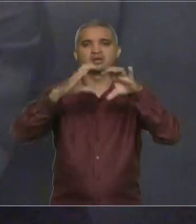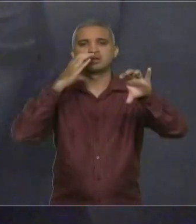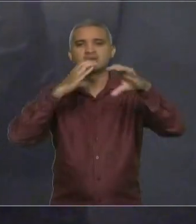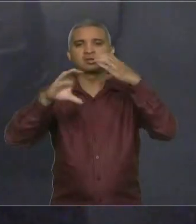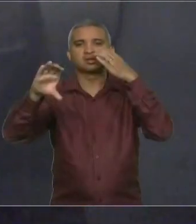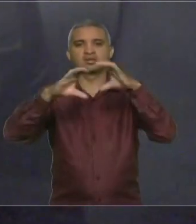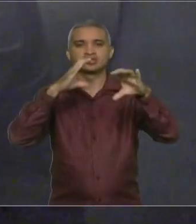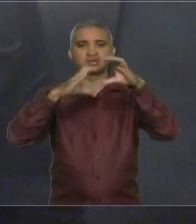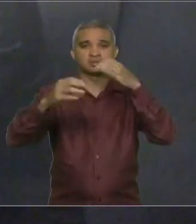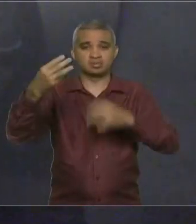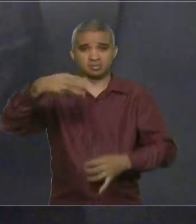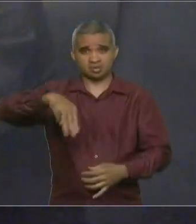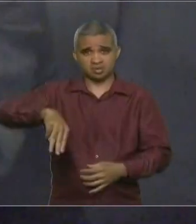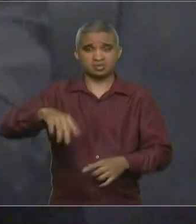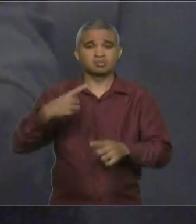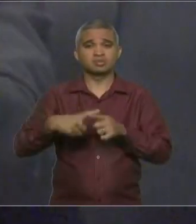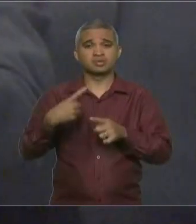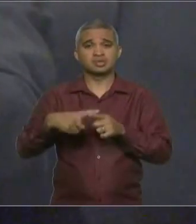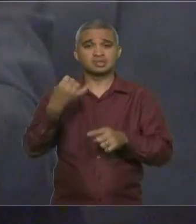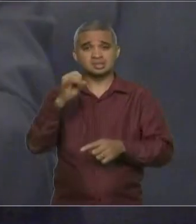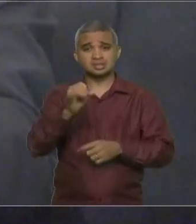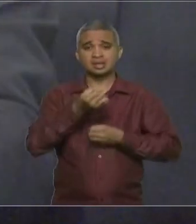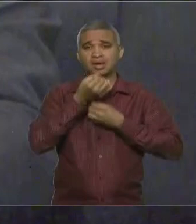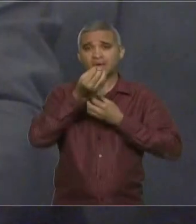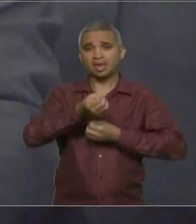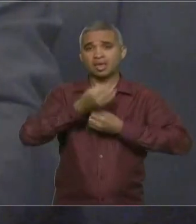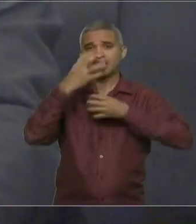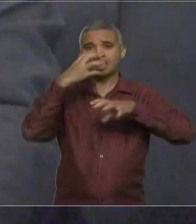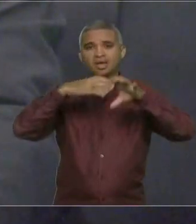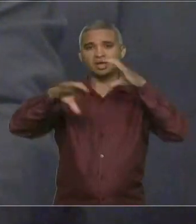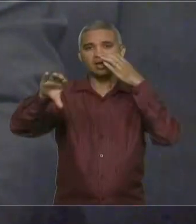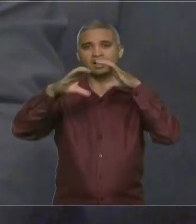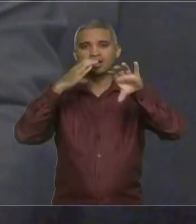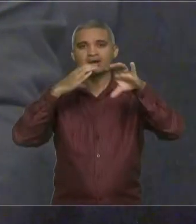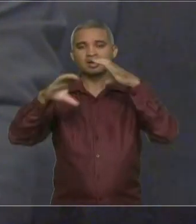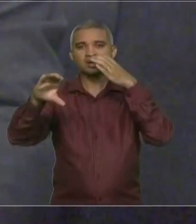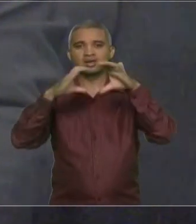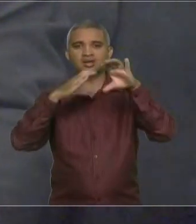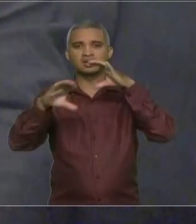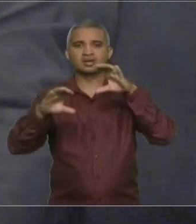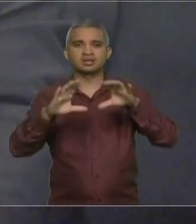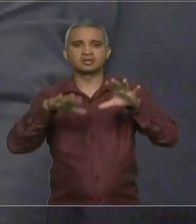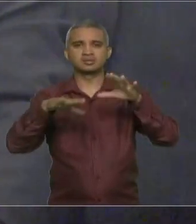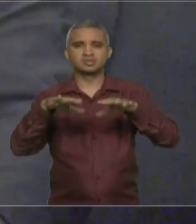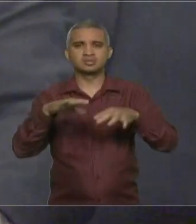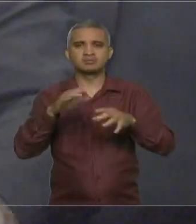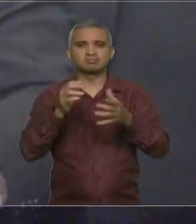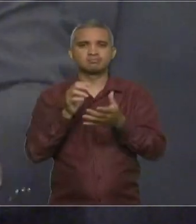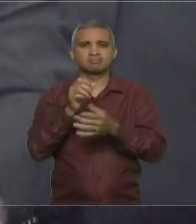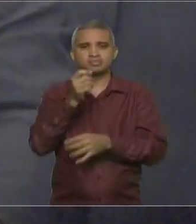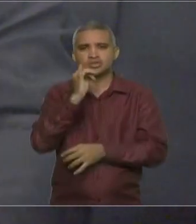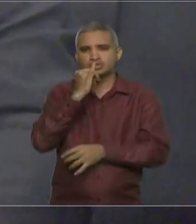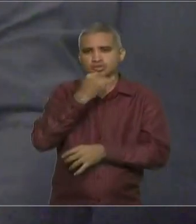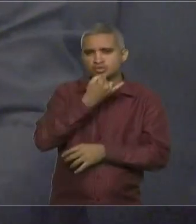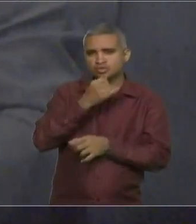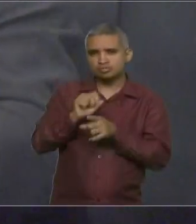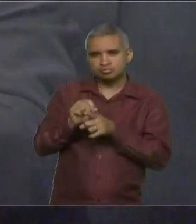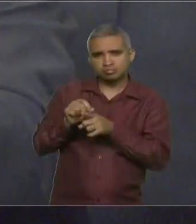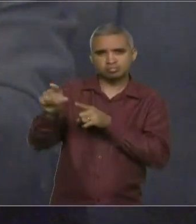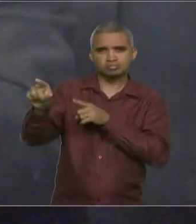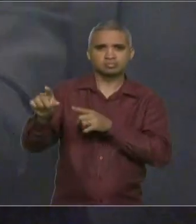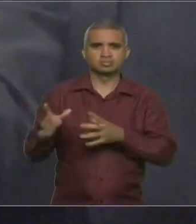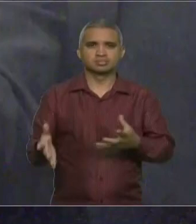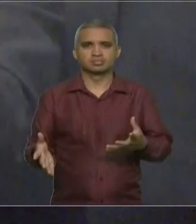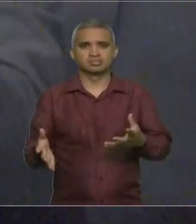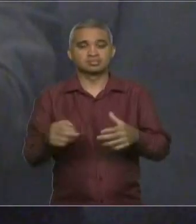quem canta são os mais espantos. E aqui, a gente... de tirar as minhas palavras, quer dizer isso? Então, uma vez por semana e a gente vai estar